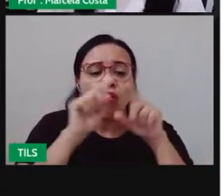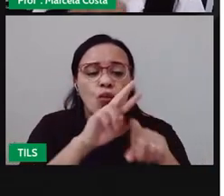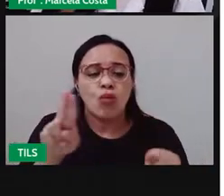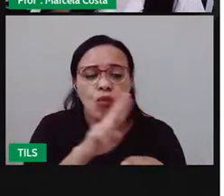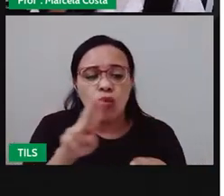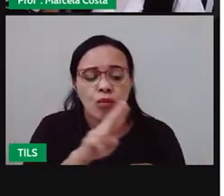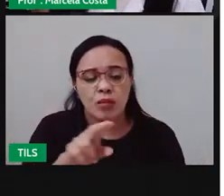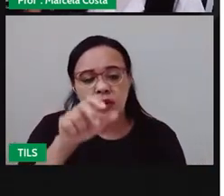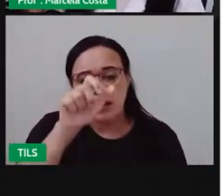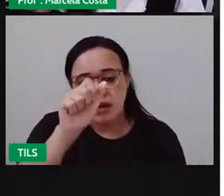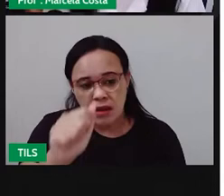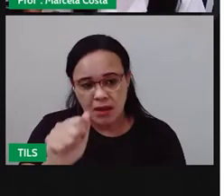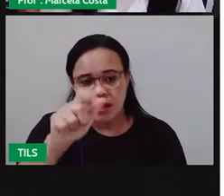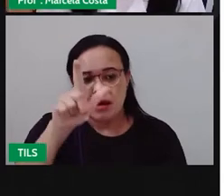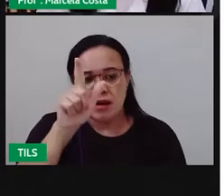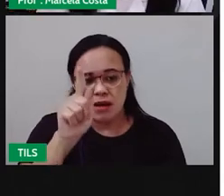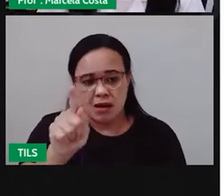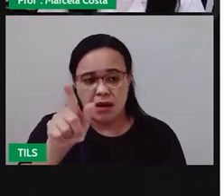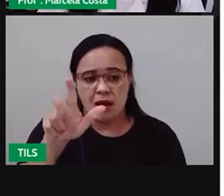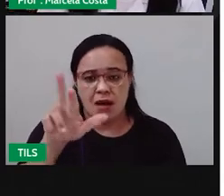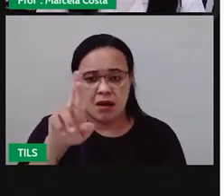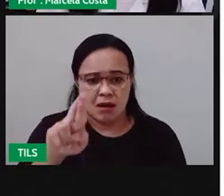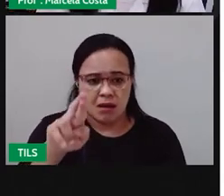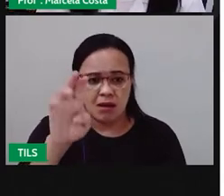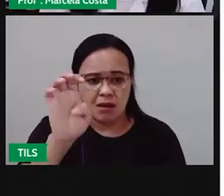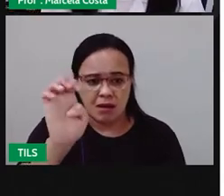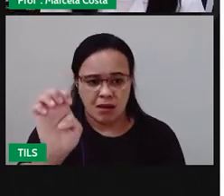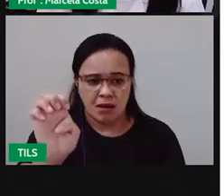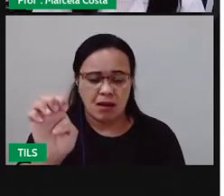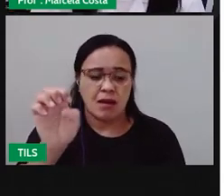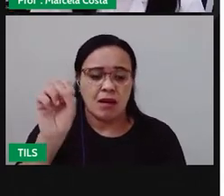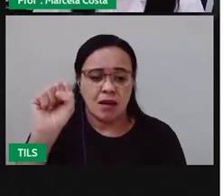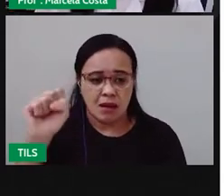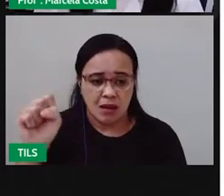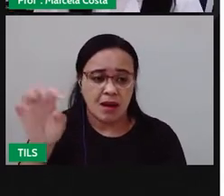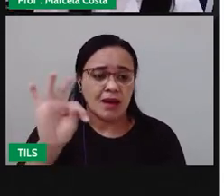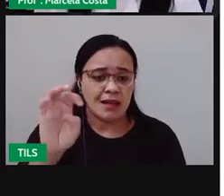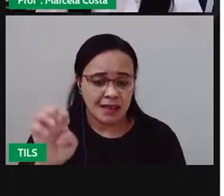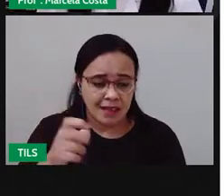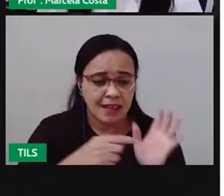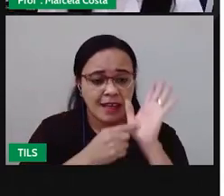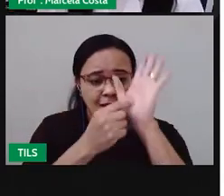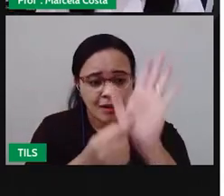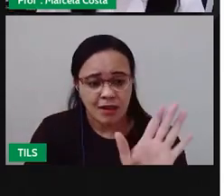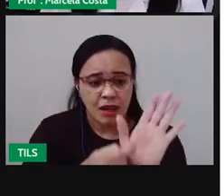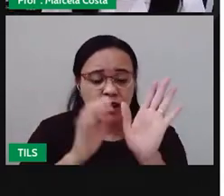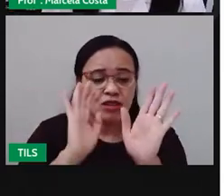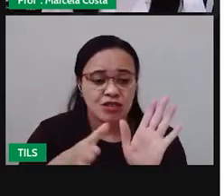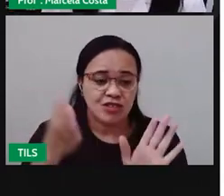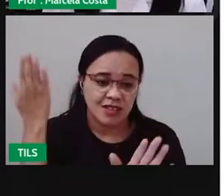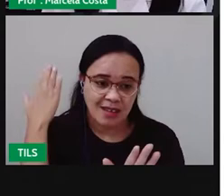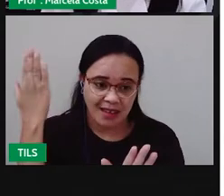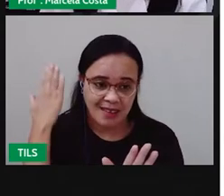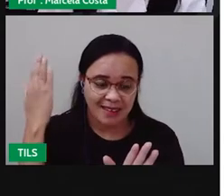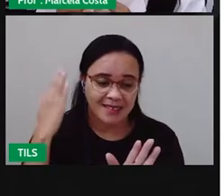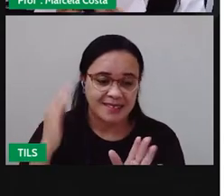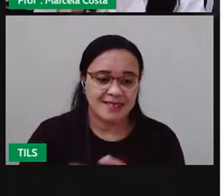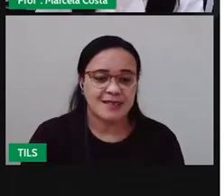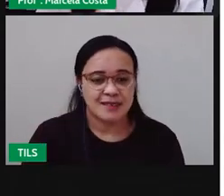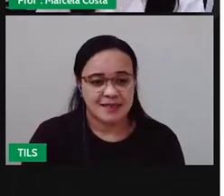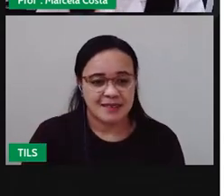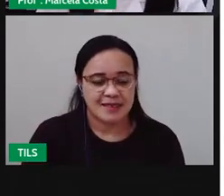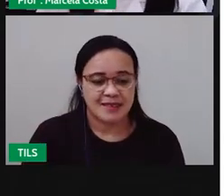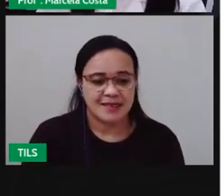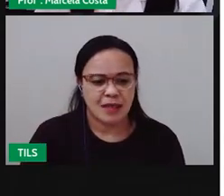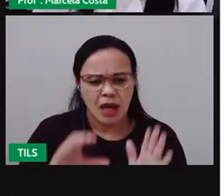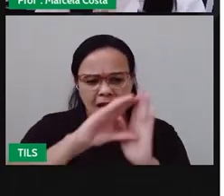como a gente, né, já viu aqui um pouco nas apresentações que mostrei, a região Agreste, ela é